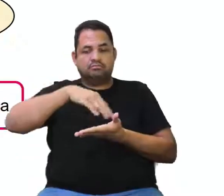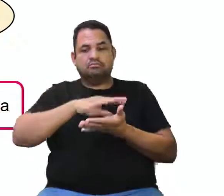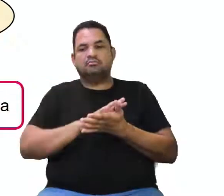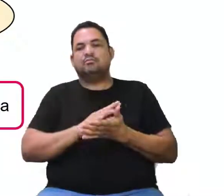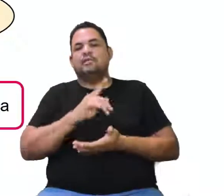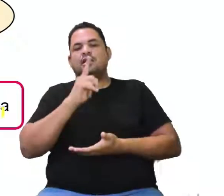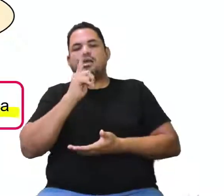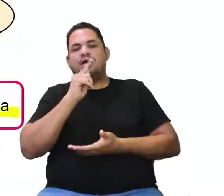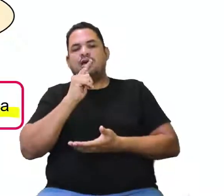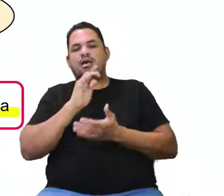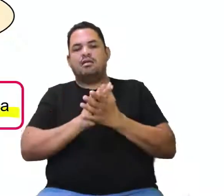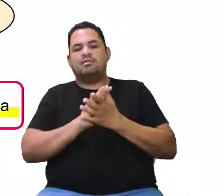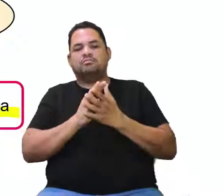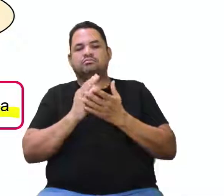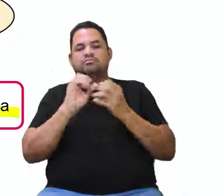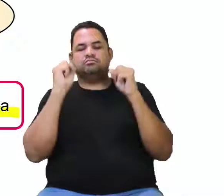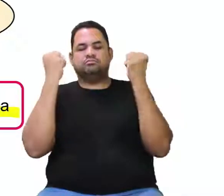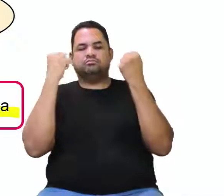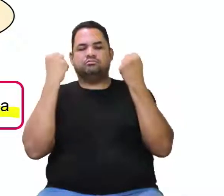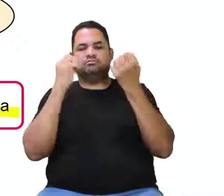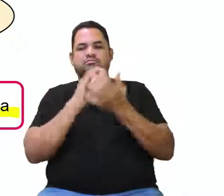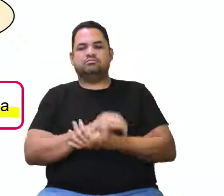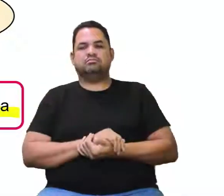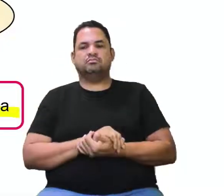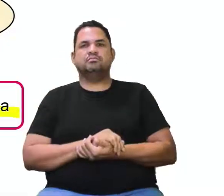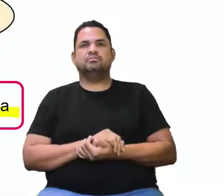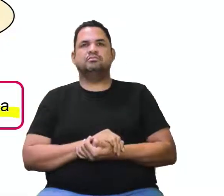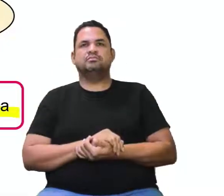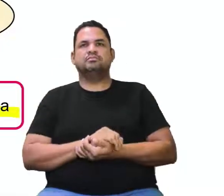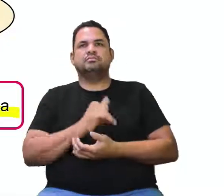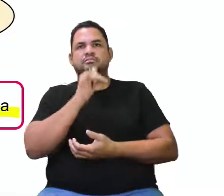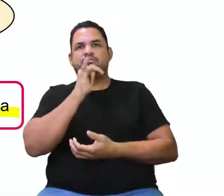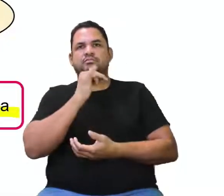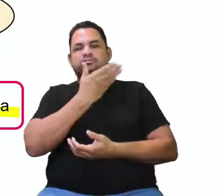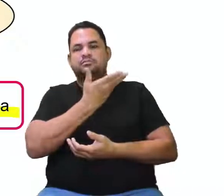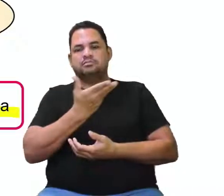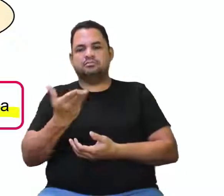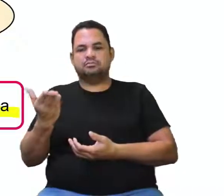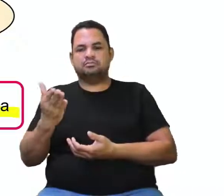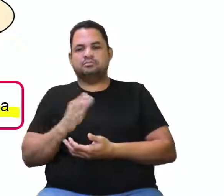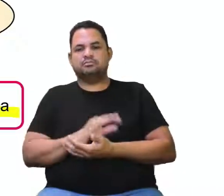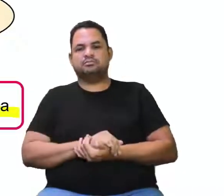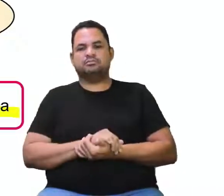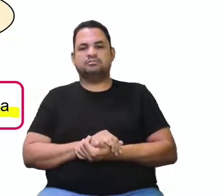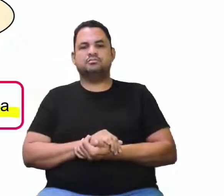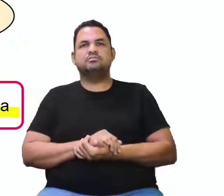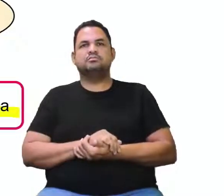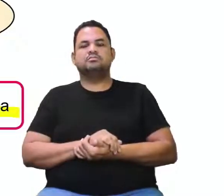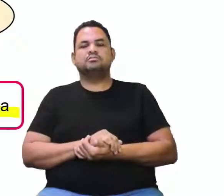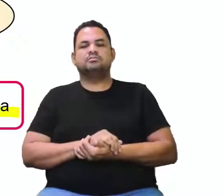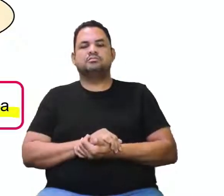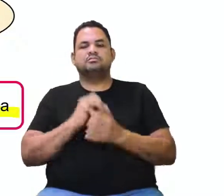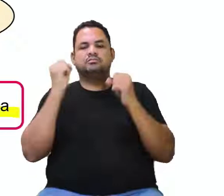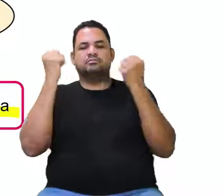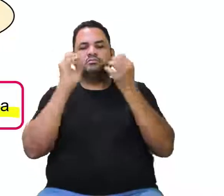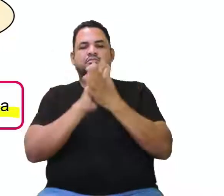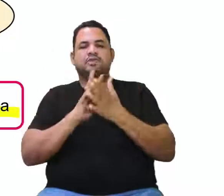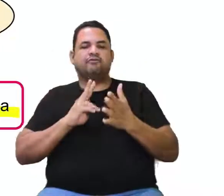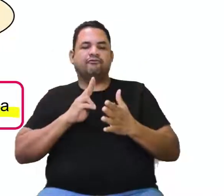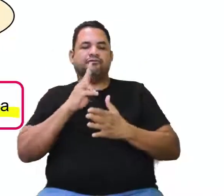dança e da hidroginástica, como exemplos aí de exercícios físicos para o